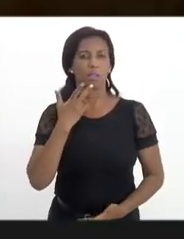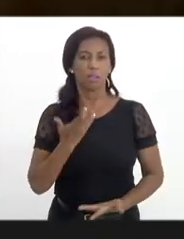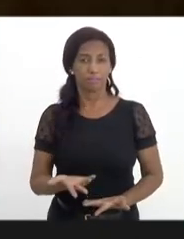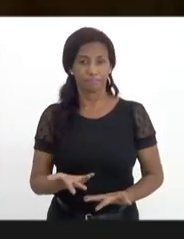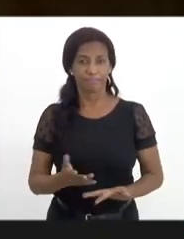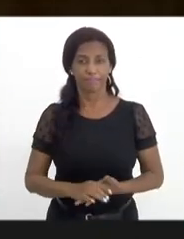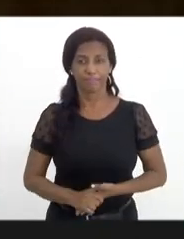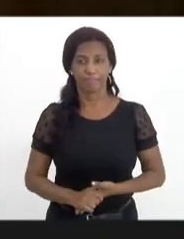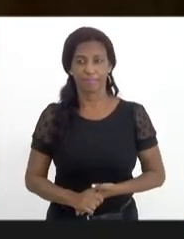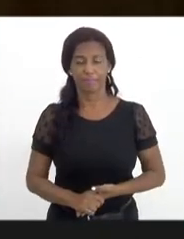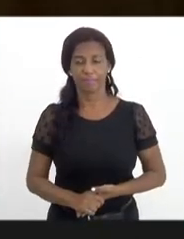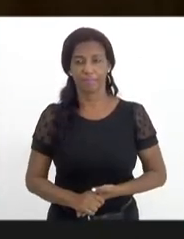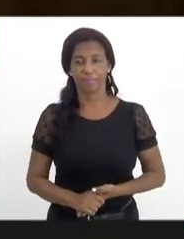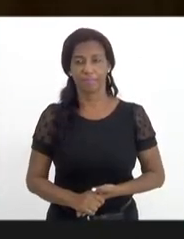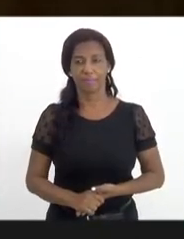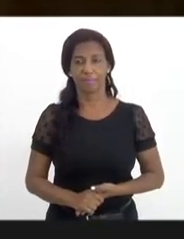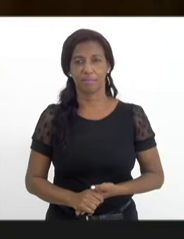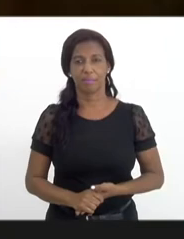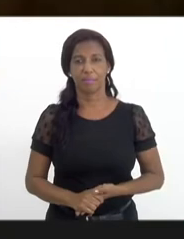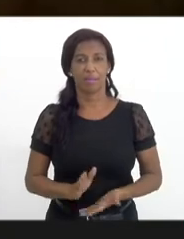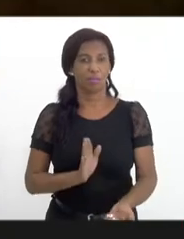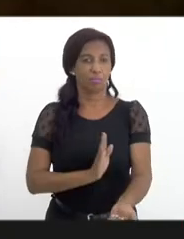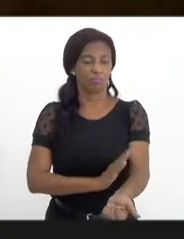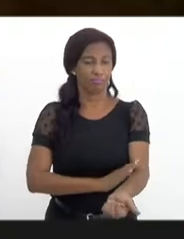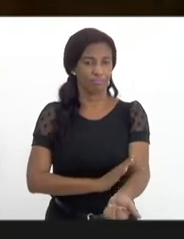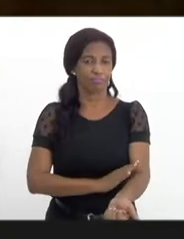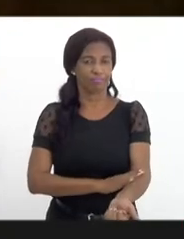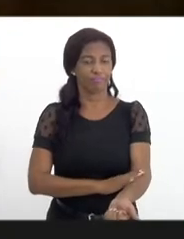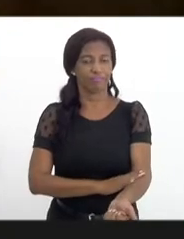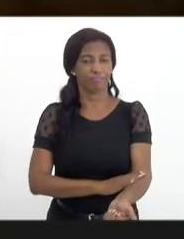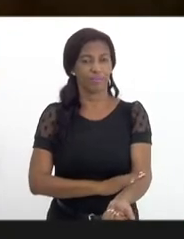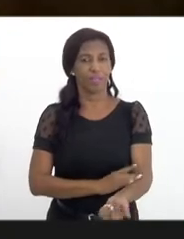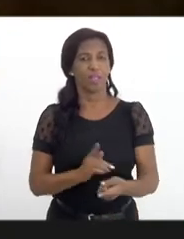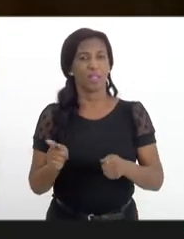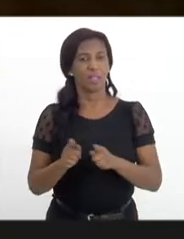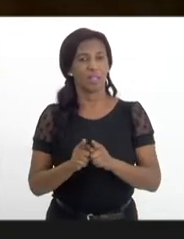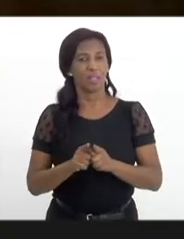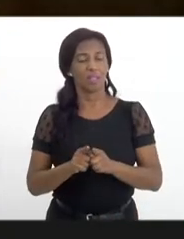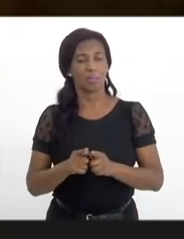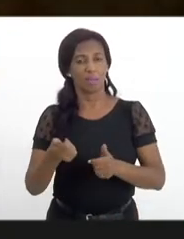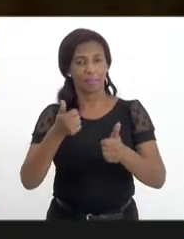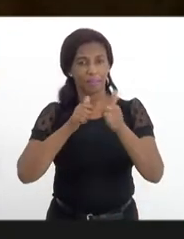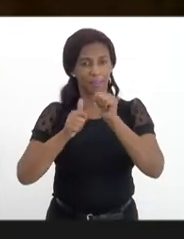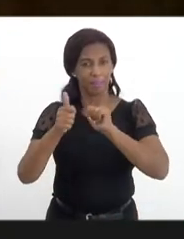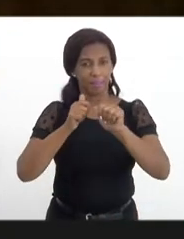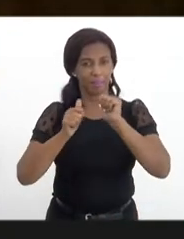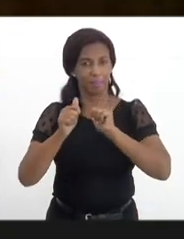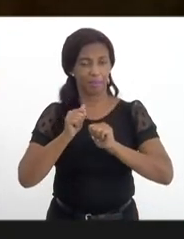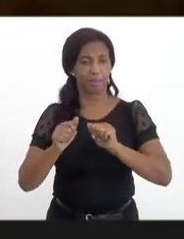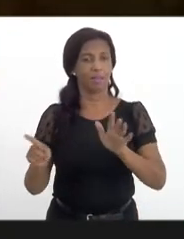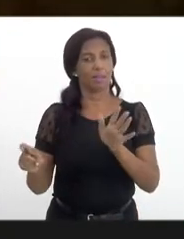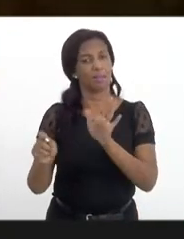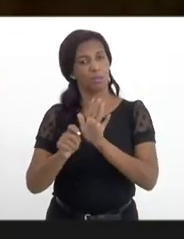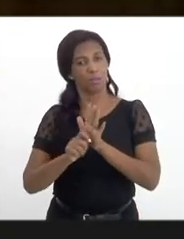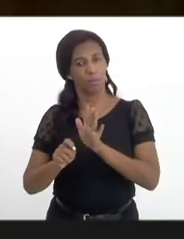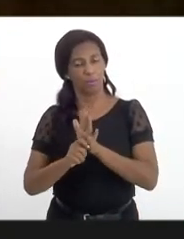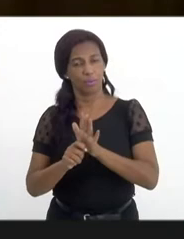da dependência química e do uso abusivo de álcool e drogas. e